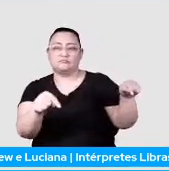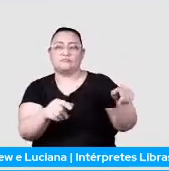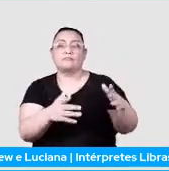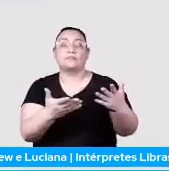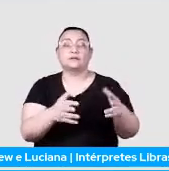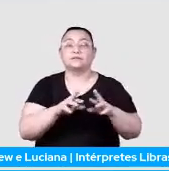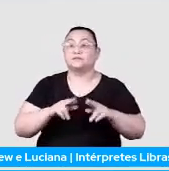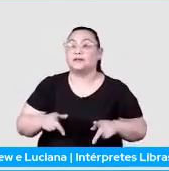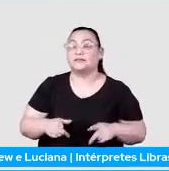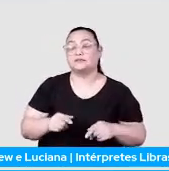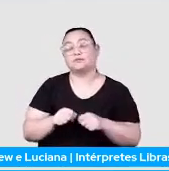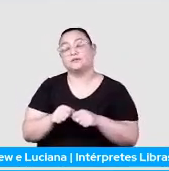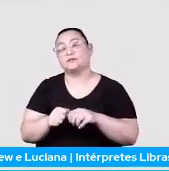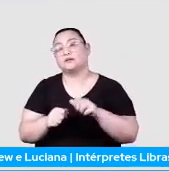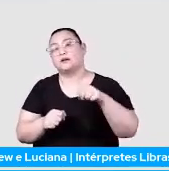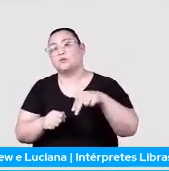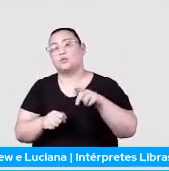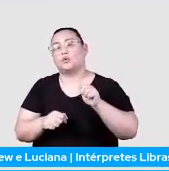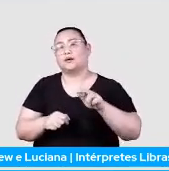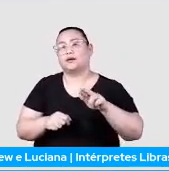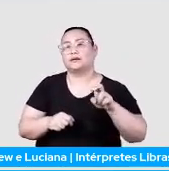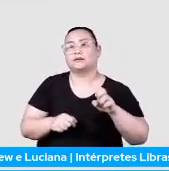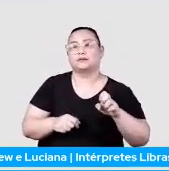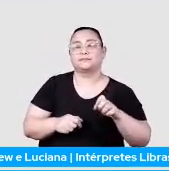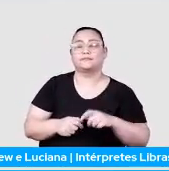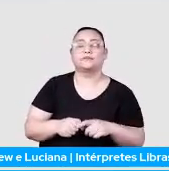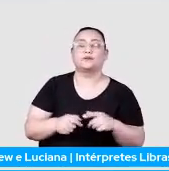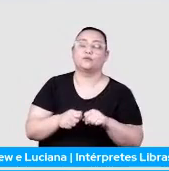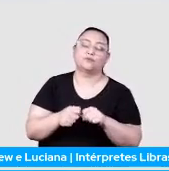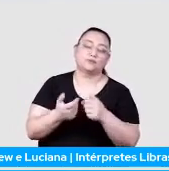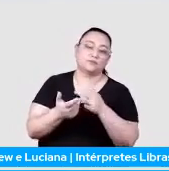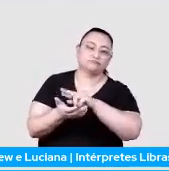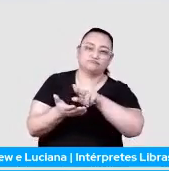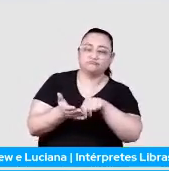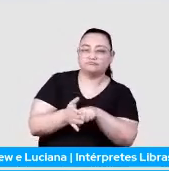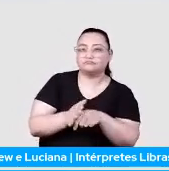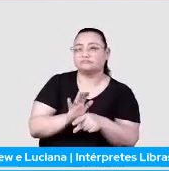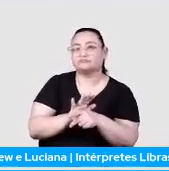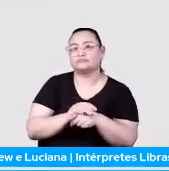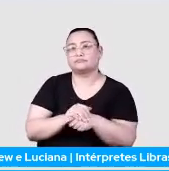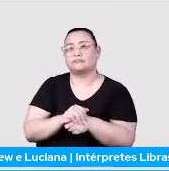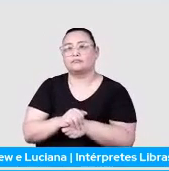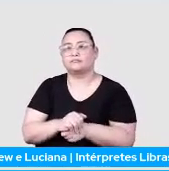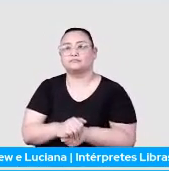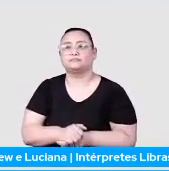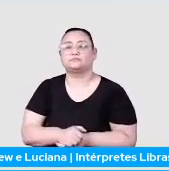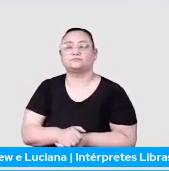no banco para pegar essa informação ou fazer uma query no Scrapy Cloud.